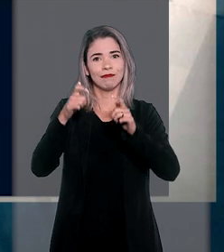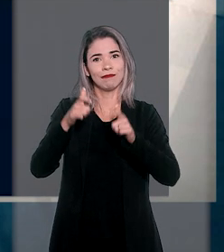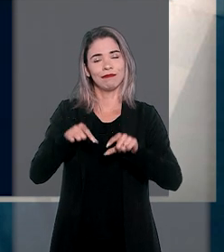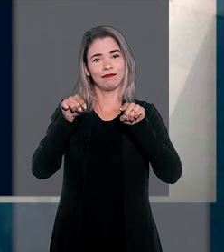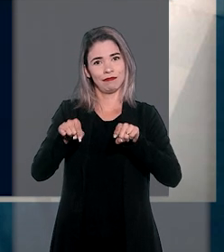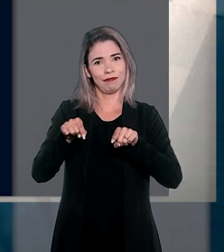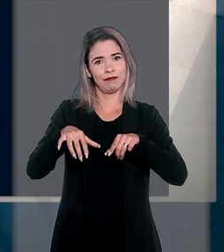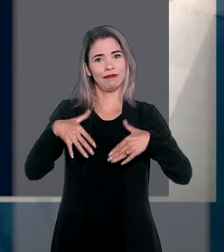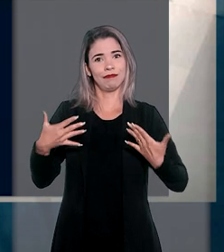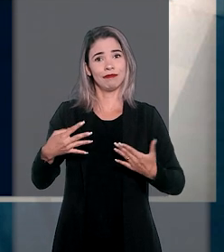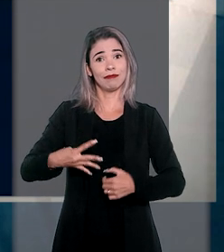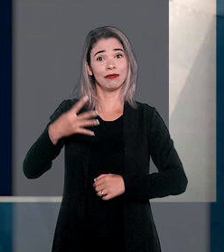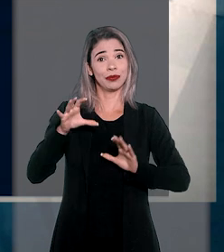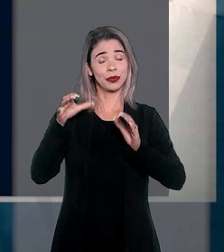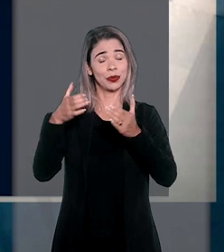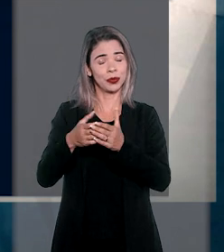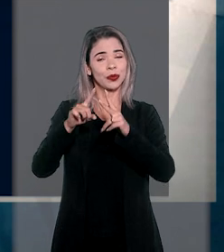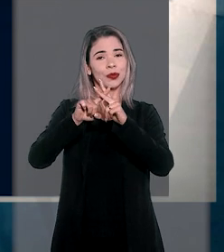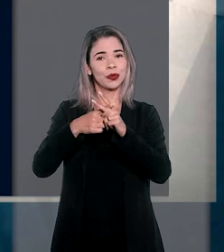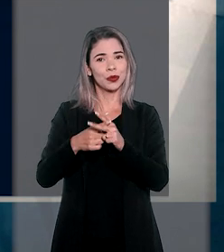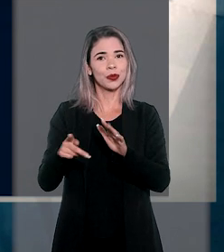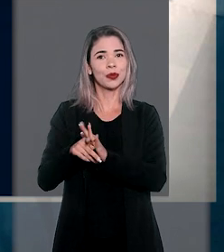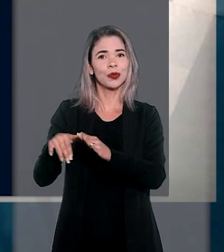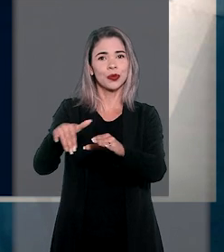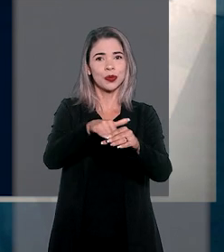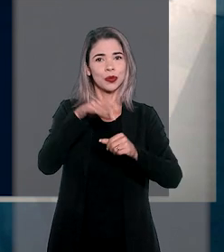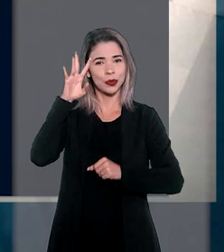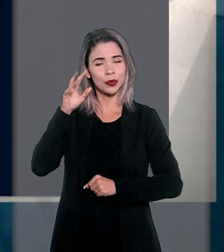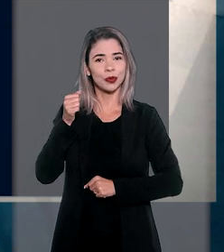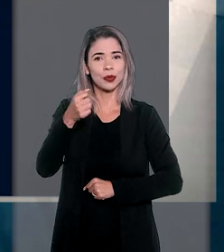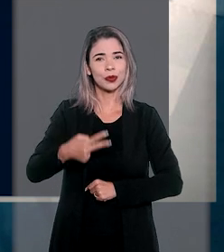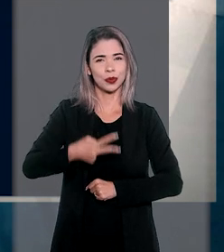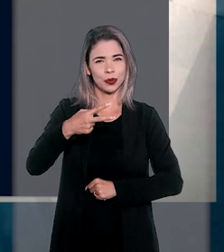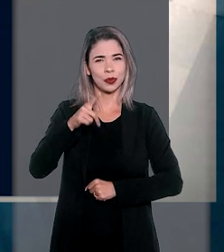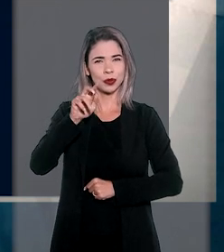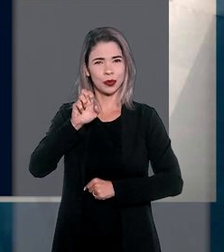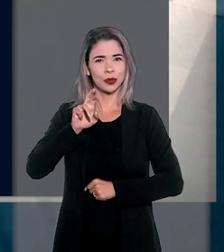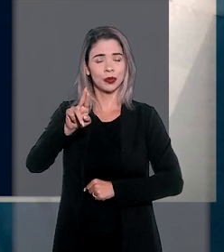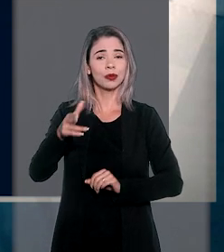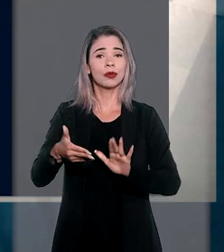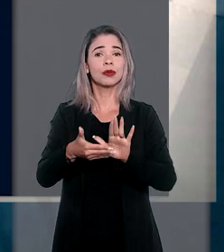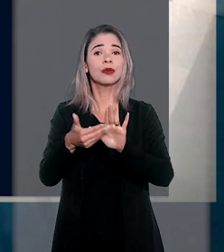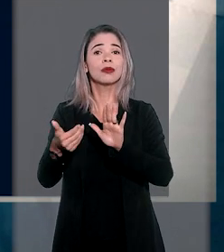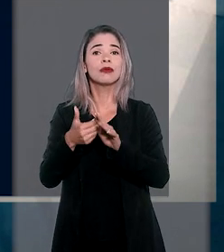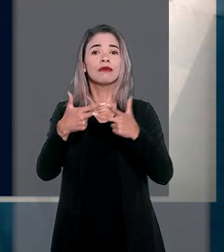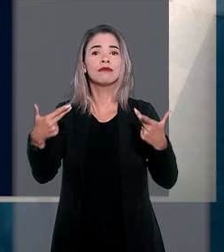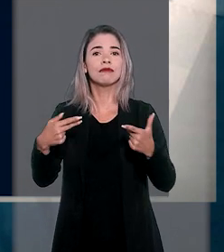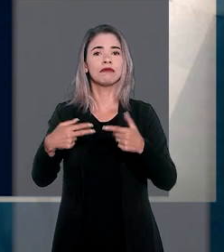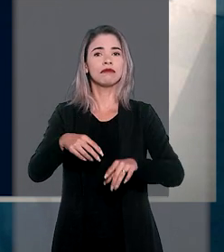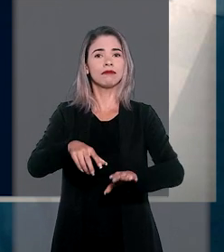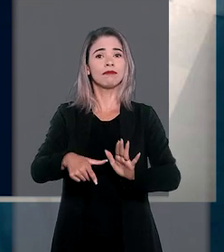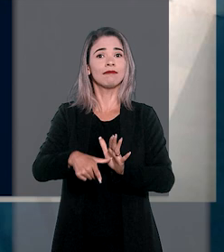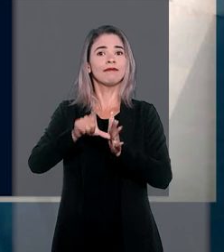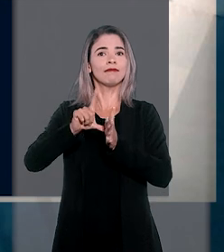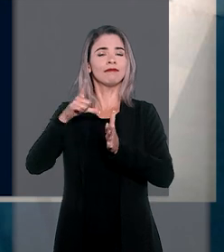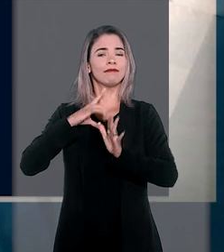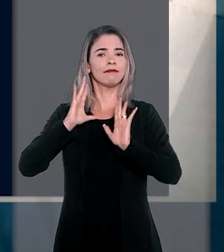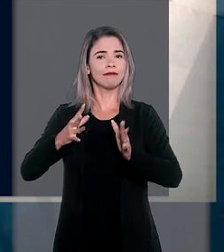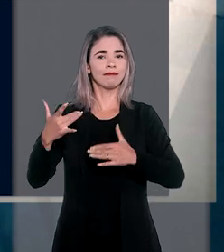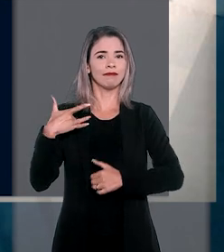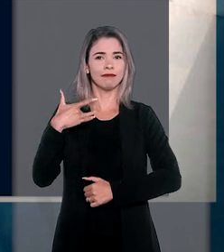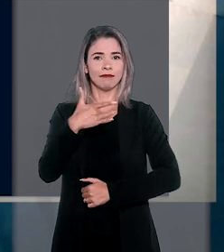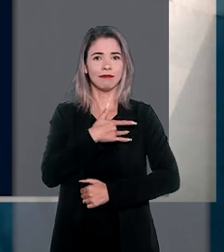forma, a quarta turma reformou parcialmente o acórdão de segundo grau, afastando a existência de fatores pré-existentes e